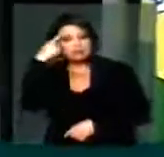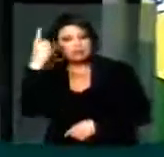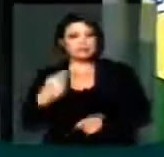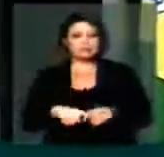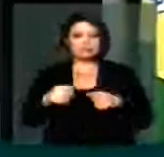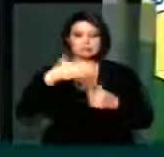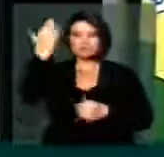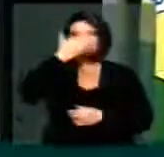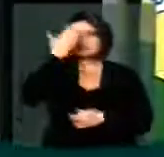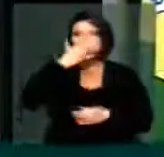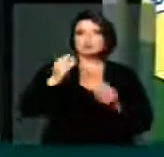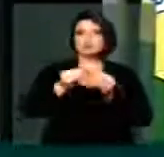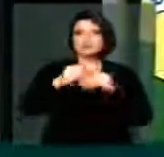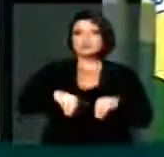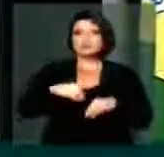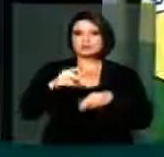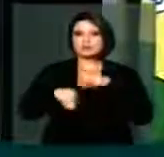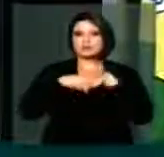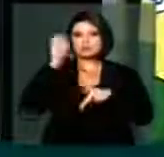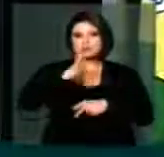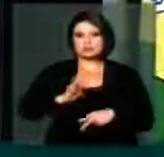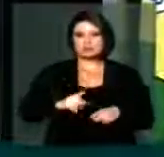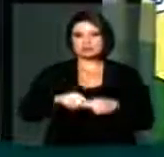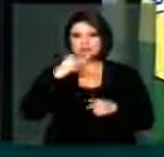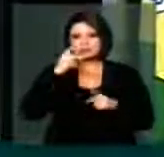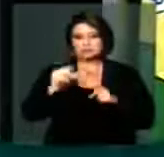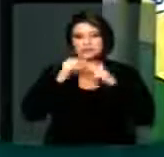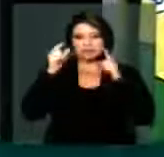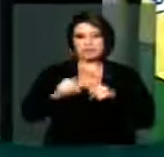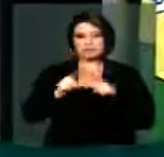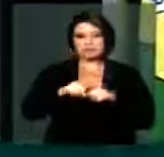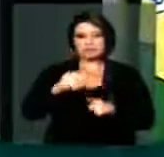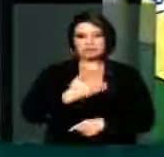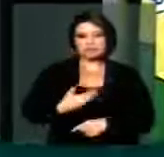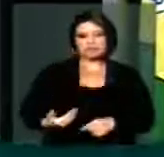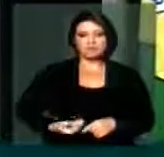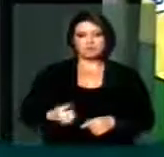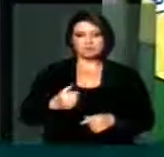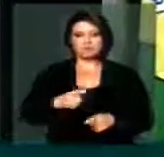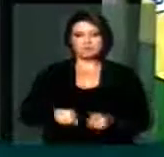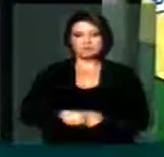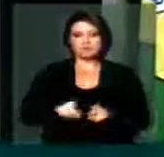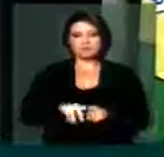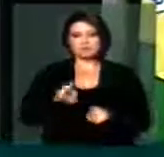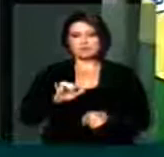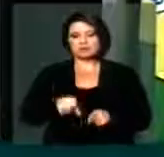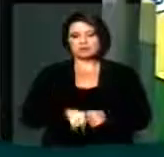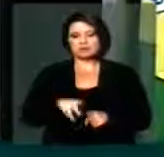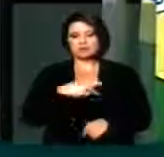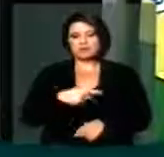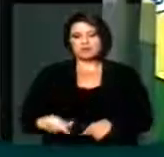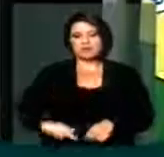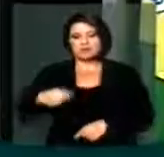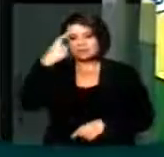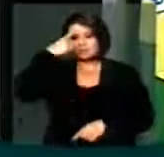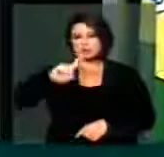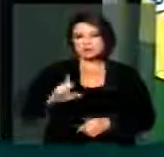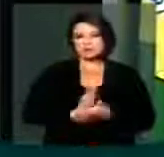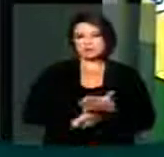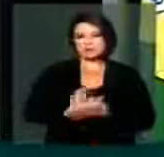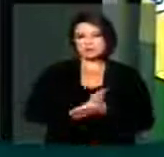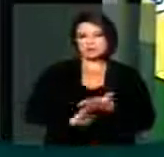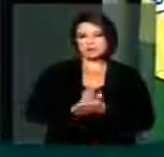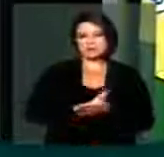é cega e prejudica a nação. Não me venham fazer o papel do governo taído, do pobre presidente que não sabia de nada.